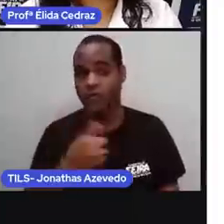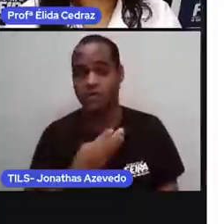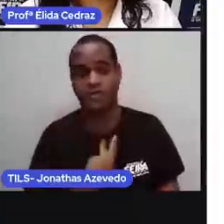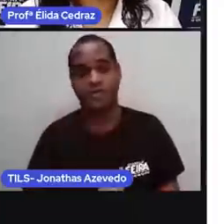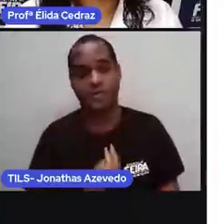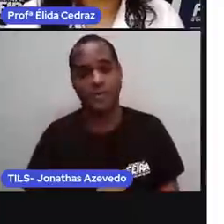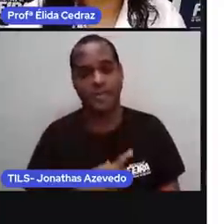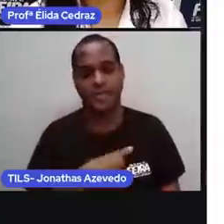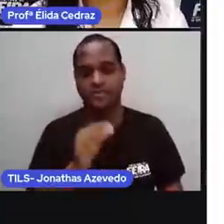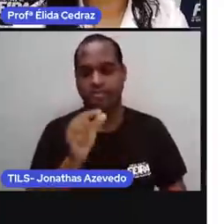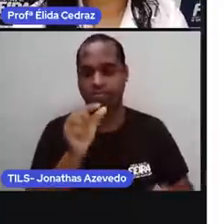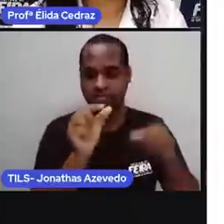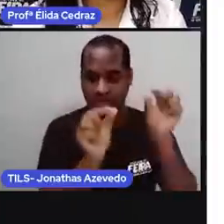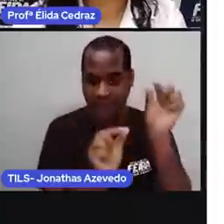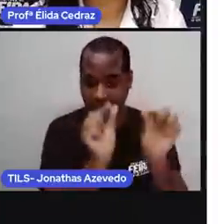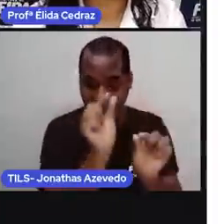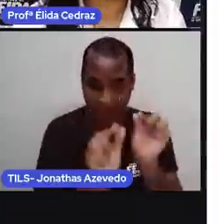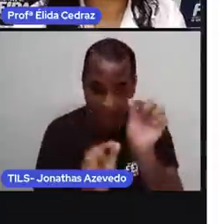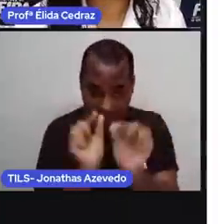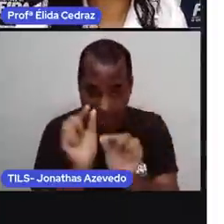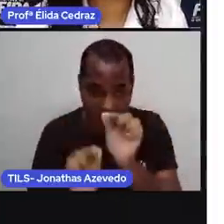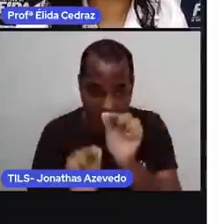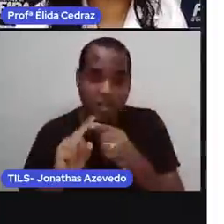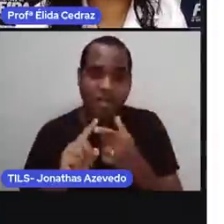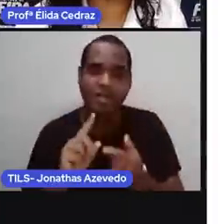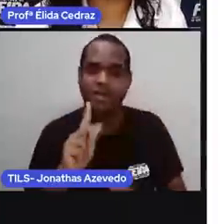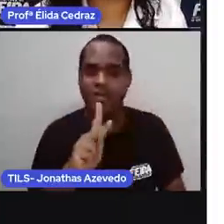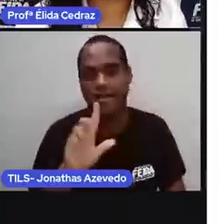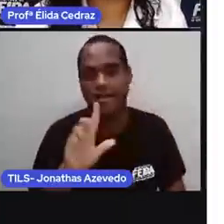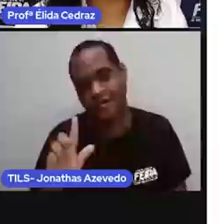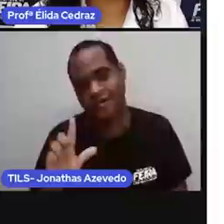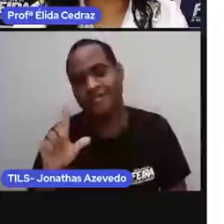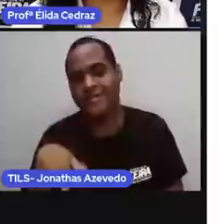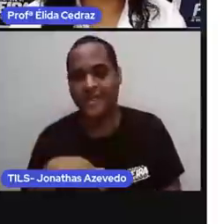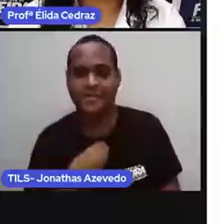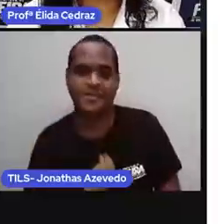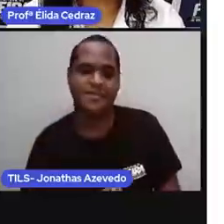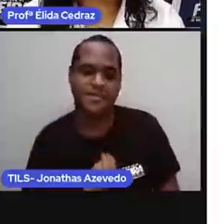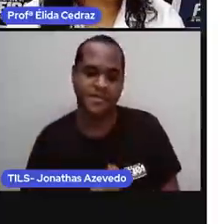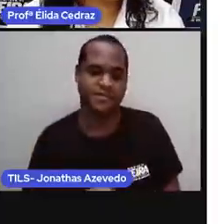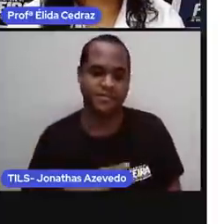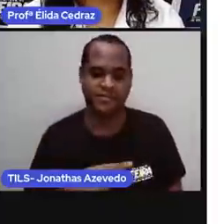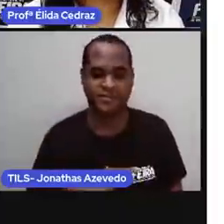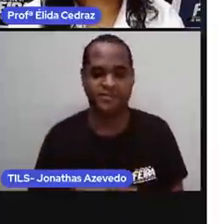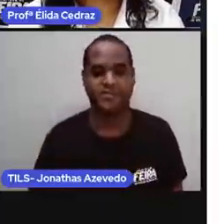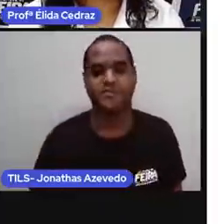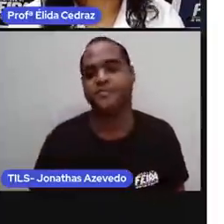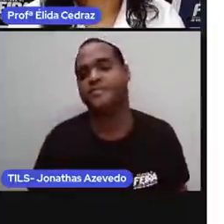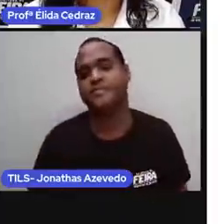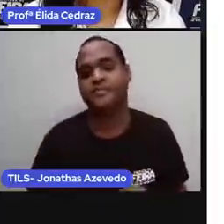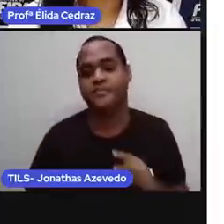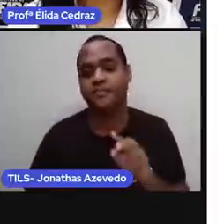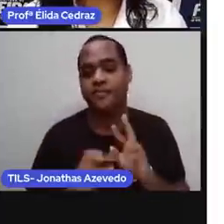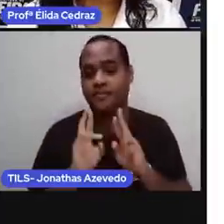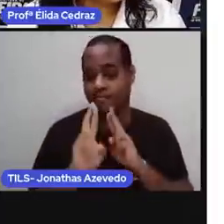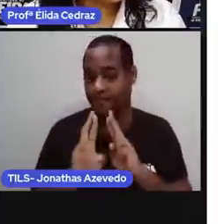palitinho para cada quilo de tatá. Como você já respondeu,